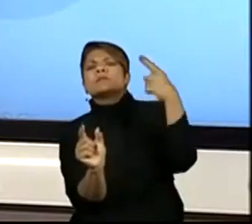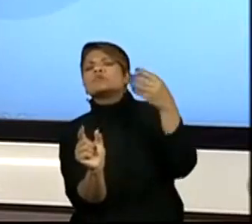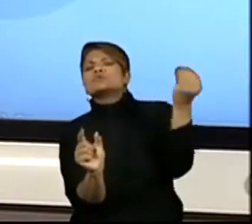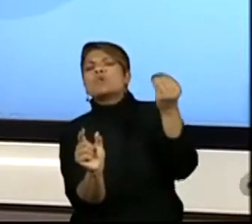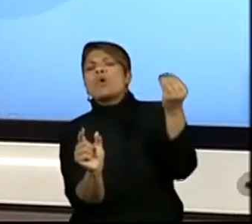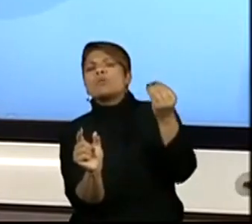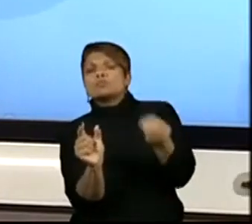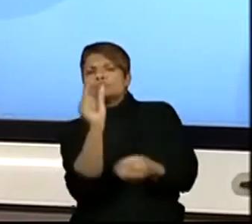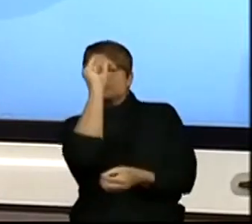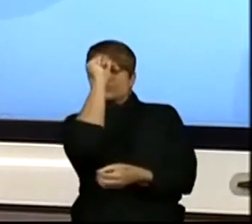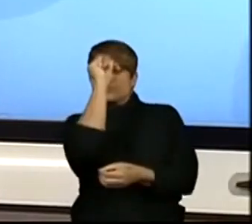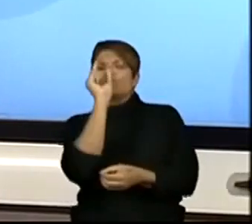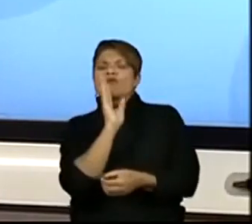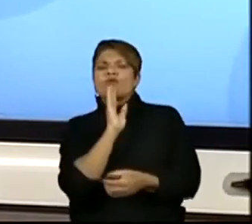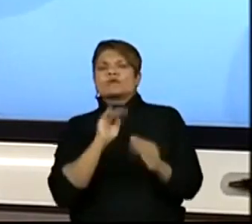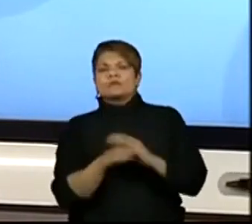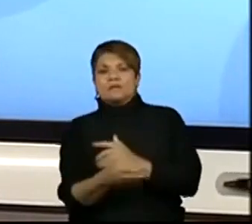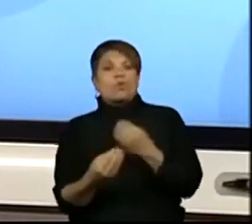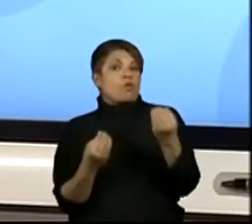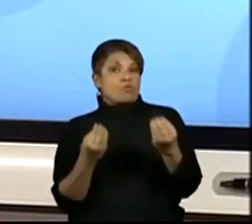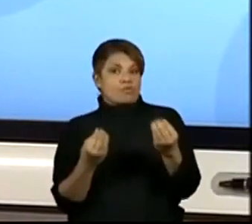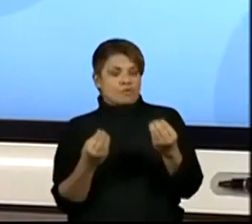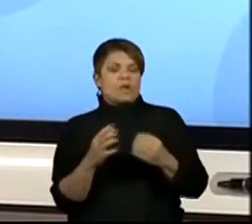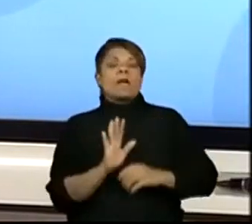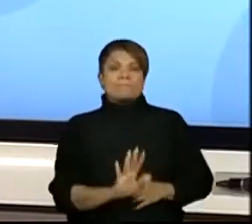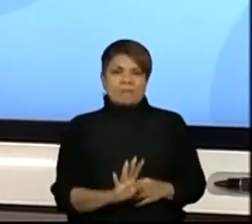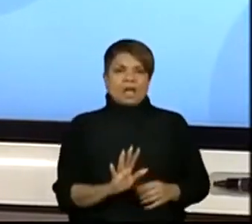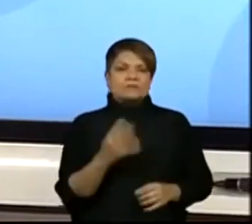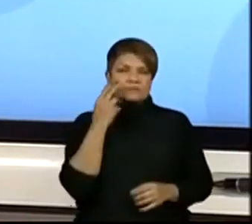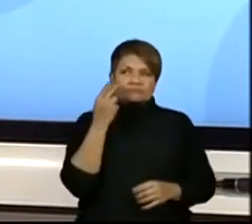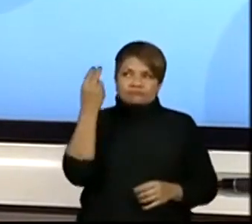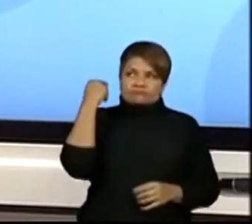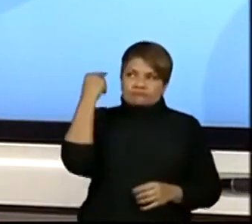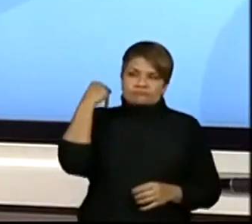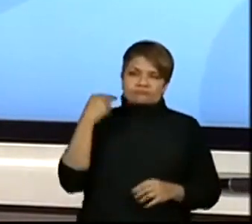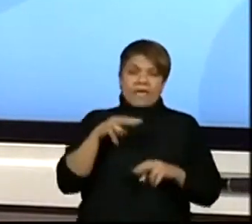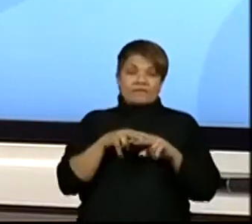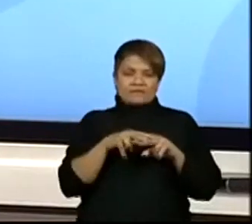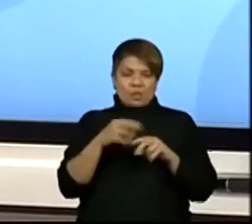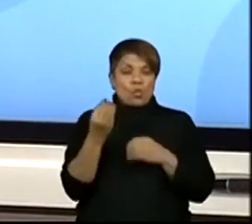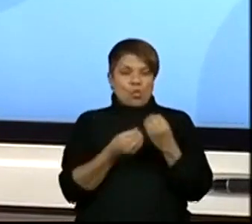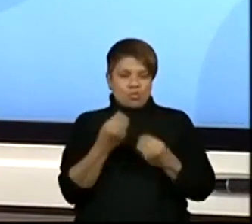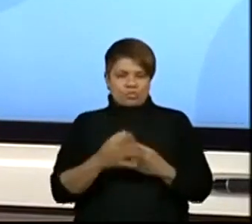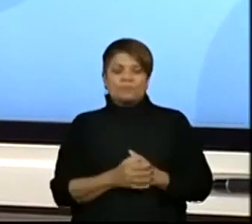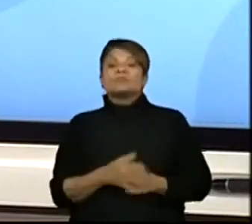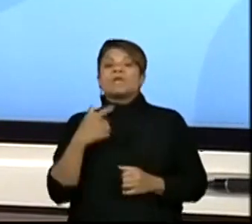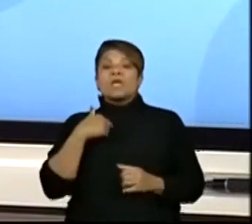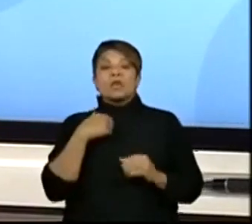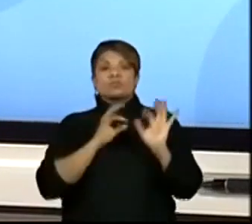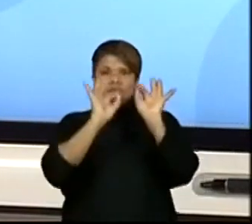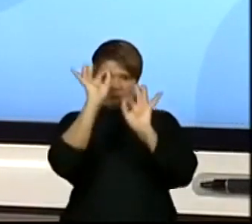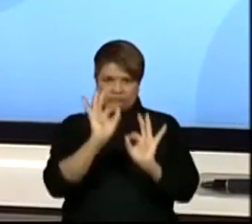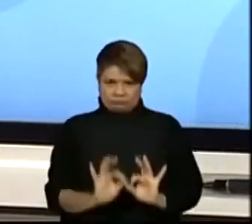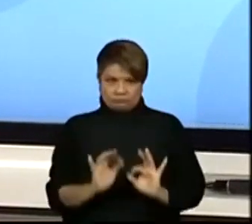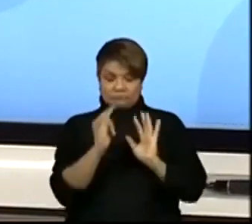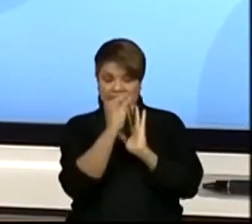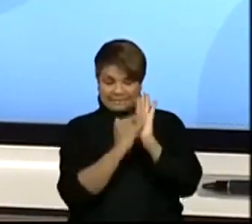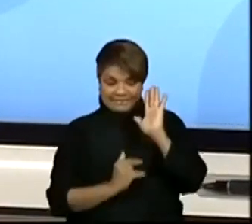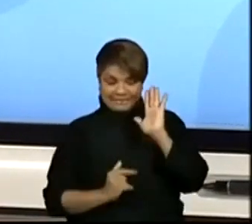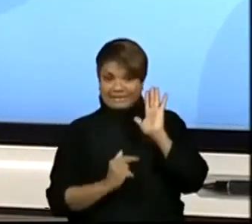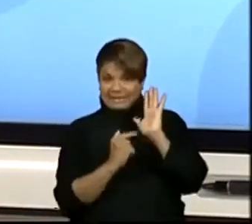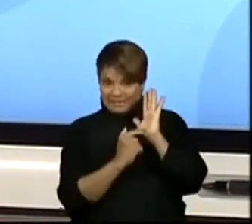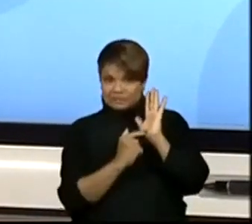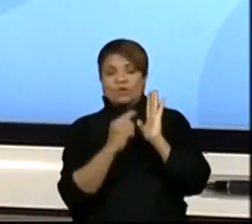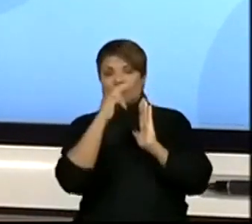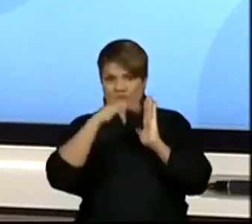Só que nós vamos fazer um jogo tipo um bate-bola rapidinho de revisão. Eu elaborei um pequeno texto e eu vou ler para